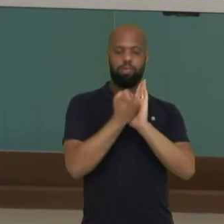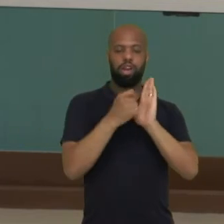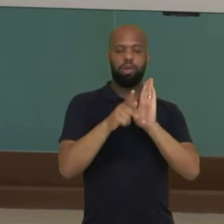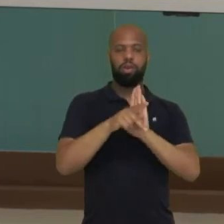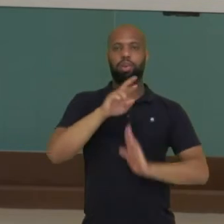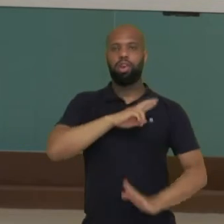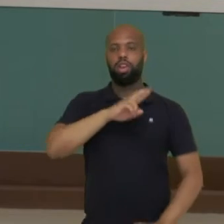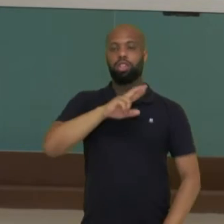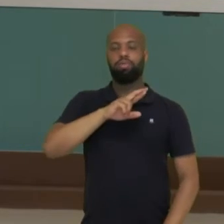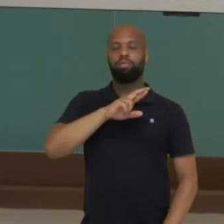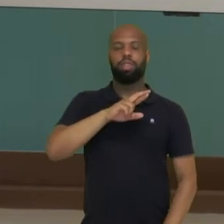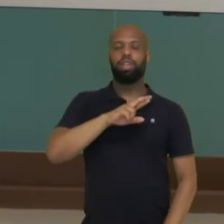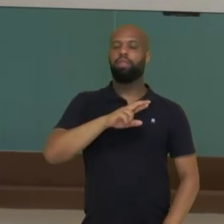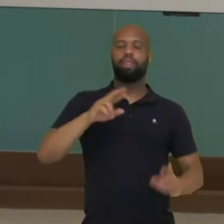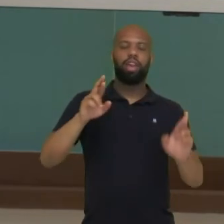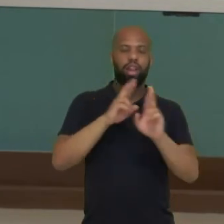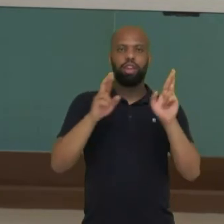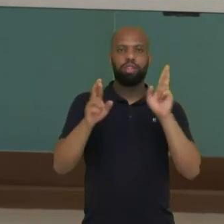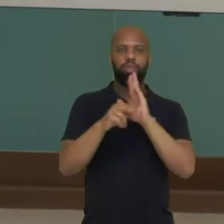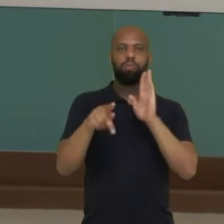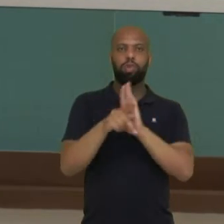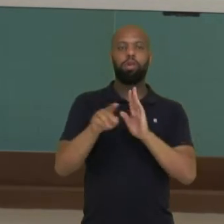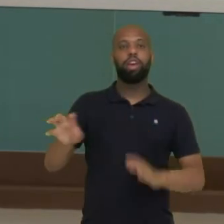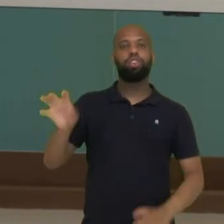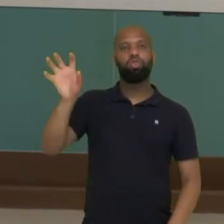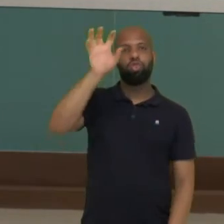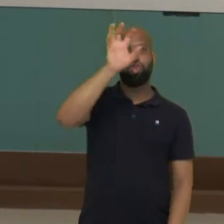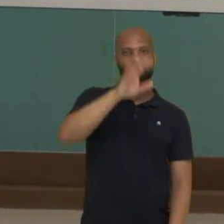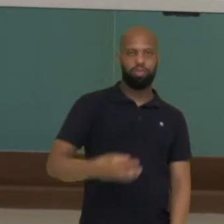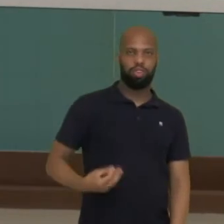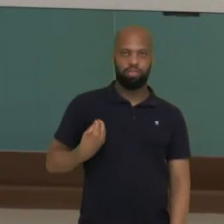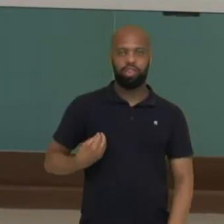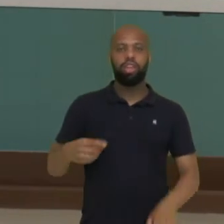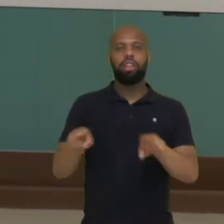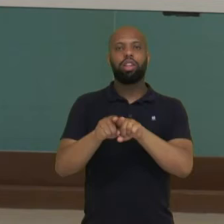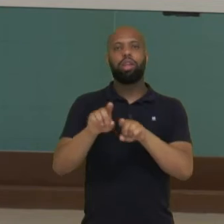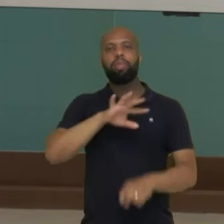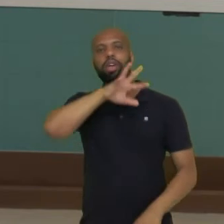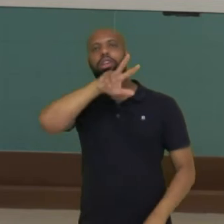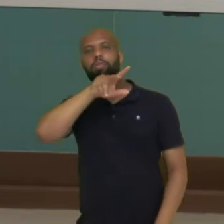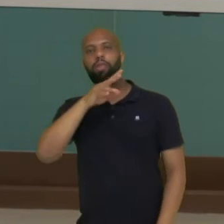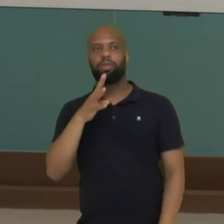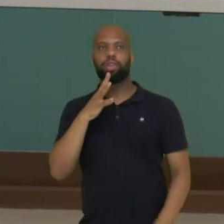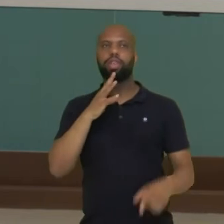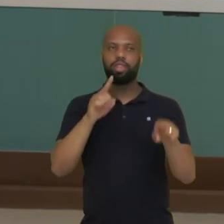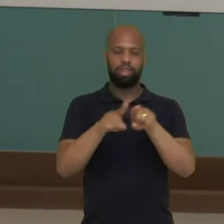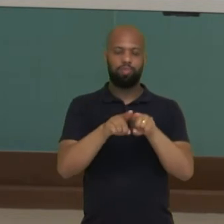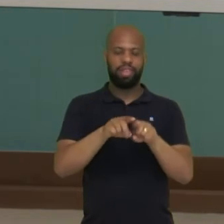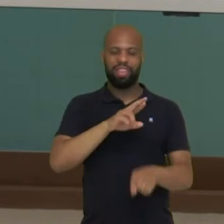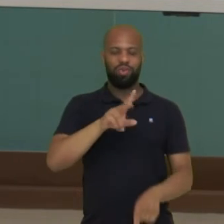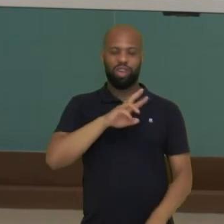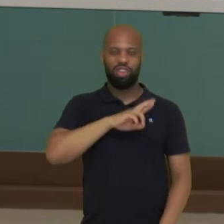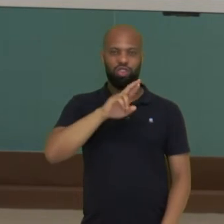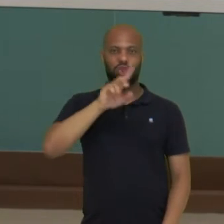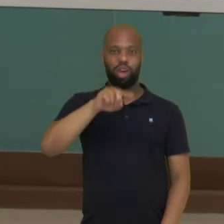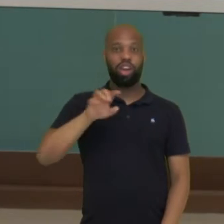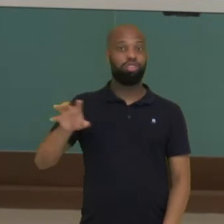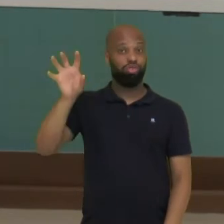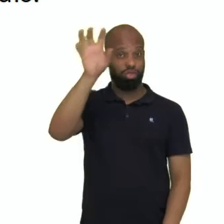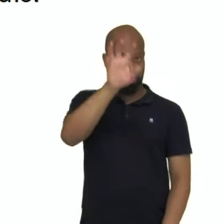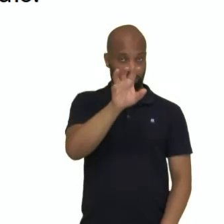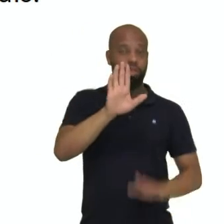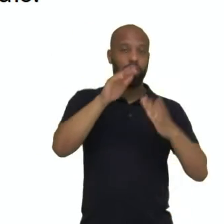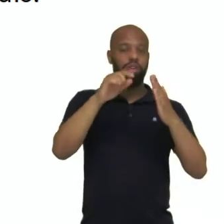onde eles vivem, ligados aos animais que eles têm, que eles conhecem. Então, as pinturas